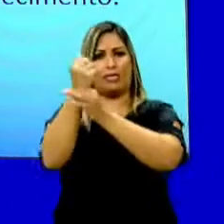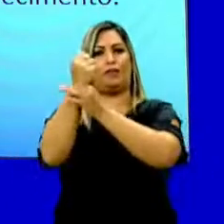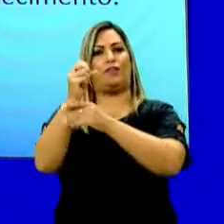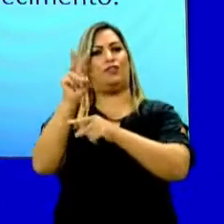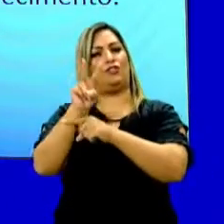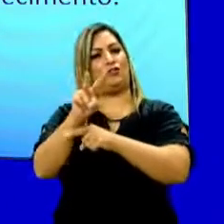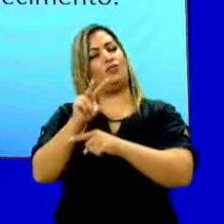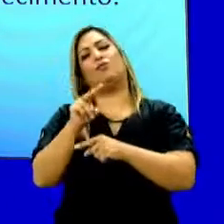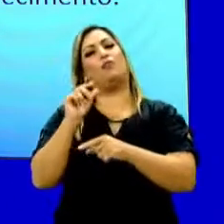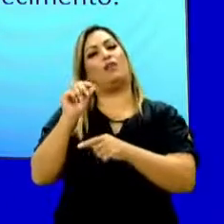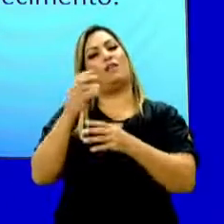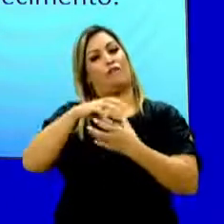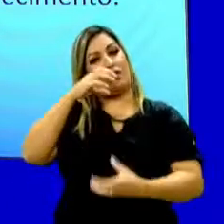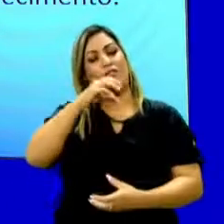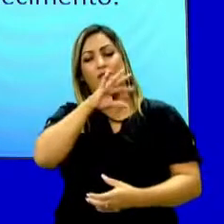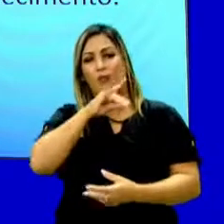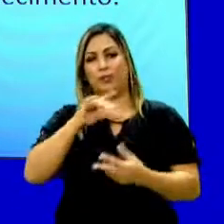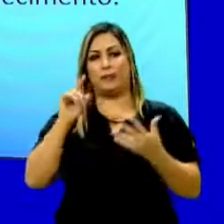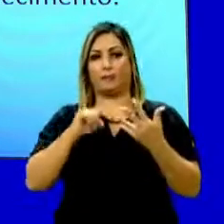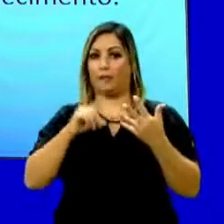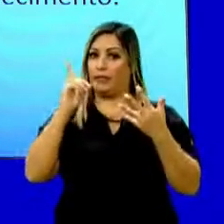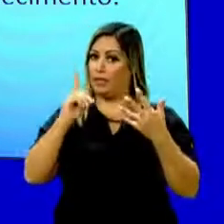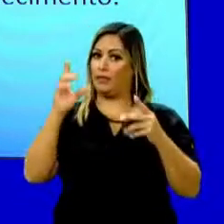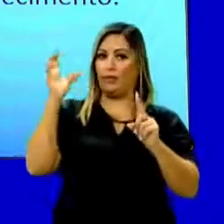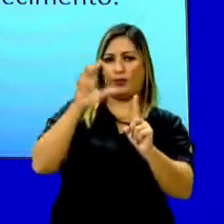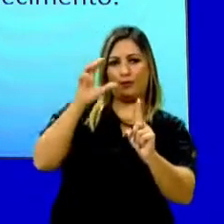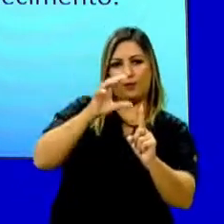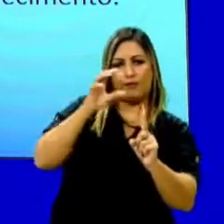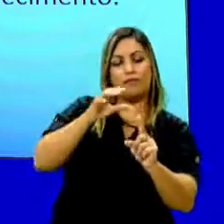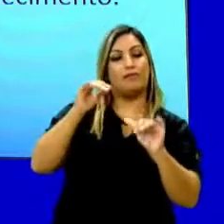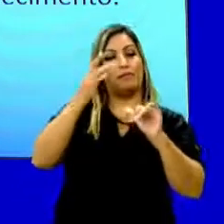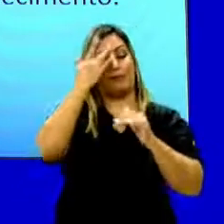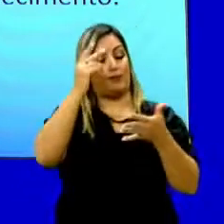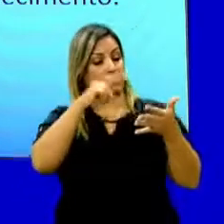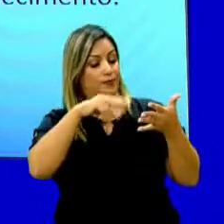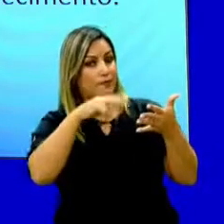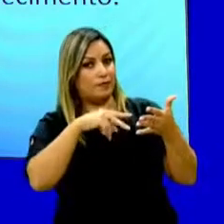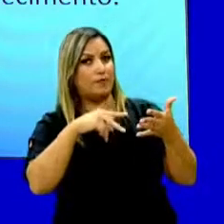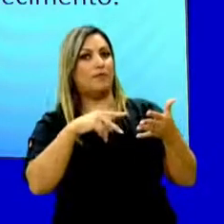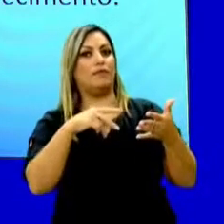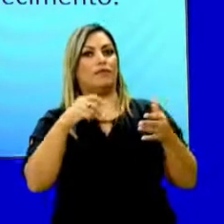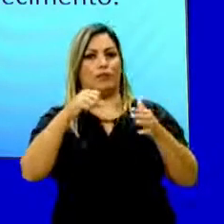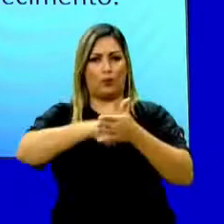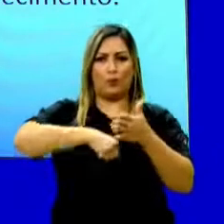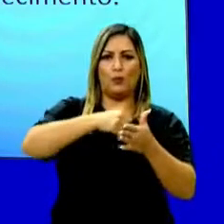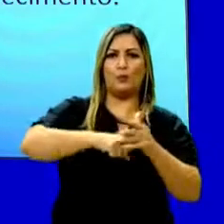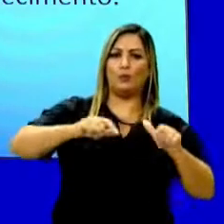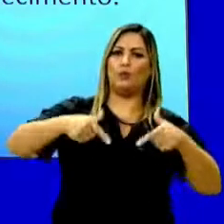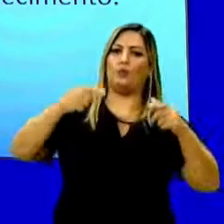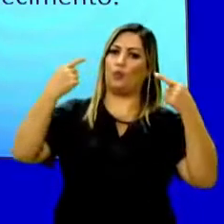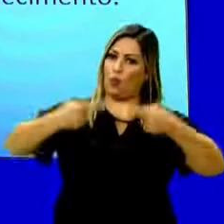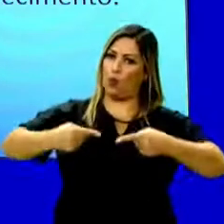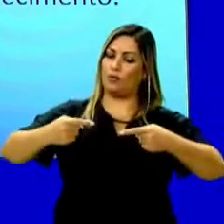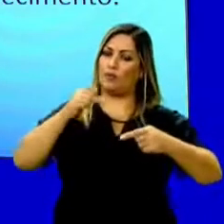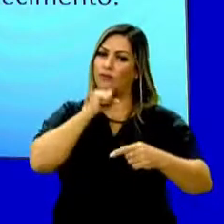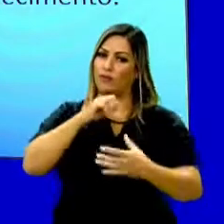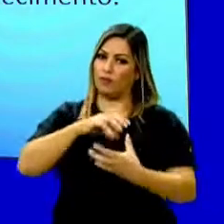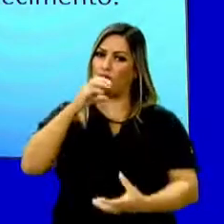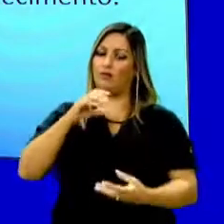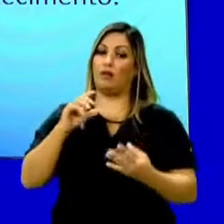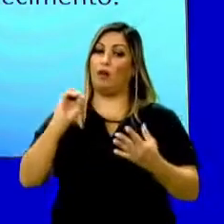é desagradável. Letra D, influenciam o leitor para que lute contra o envelhecimento,